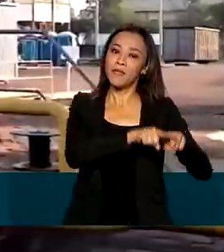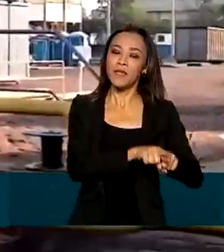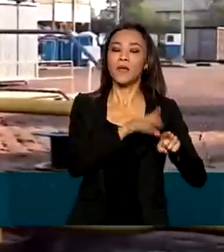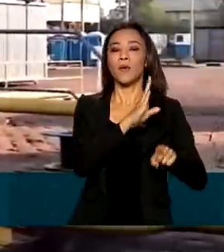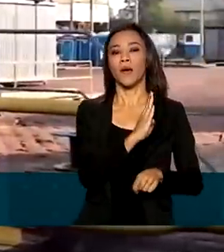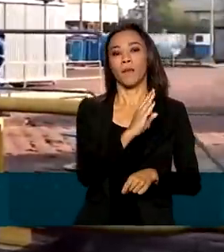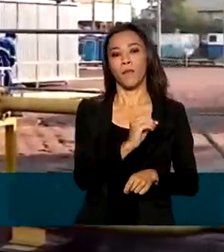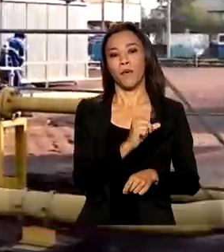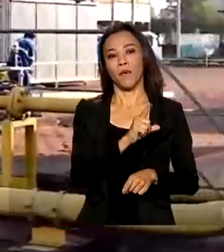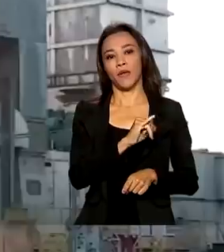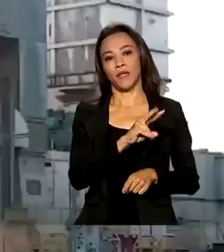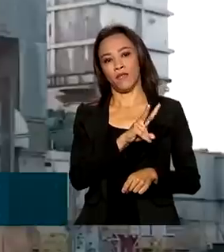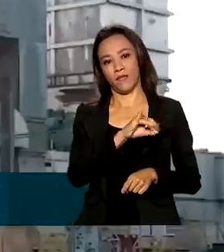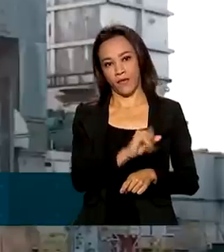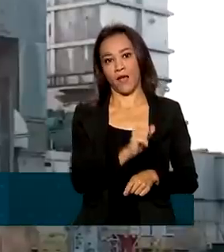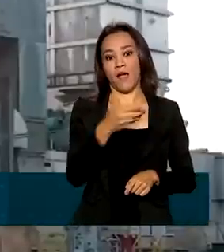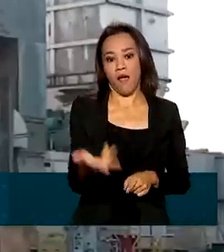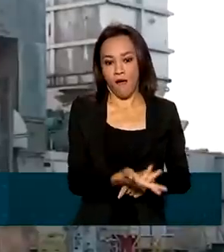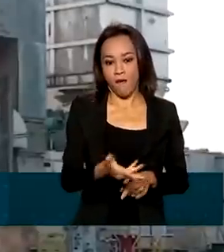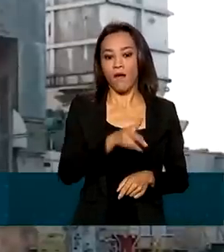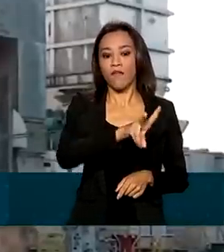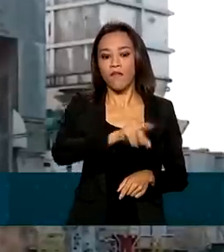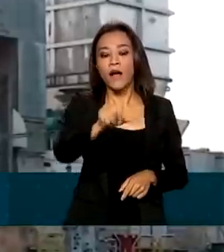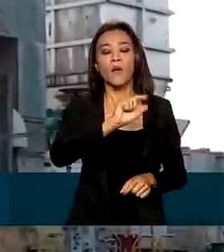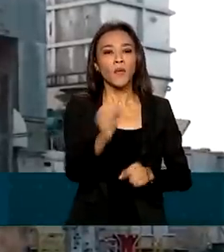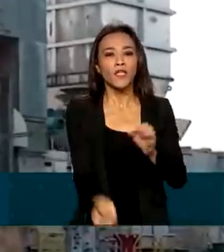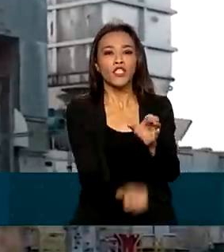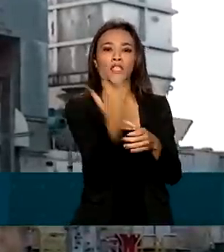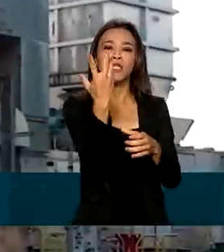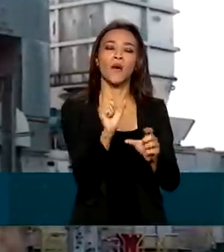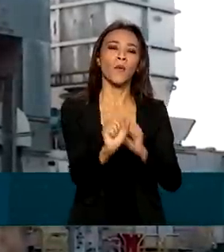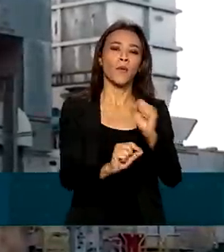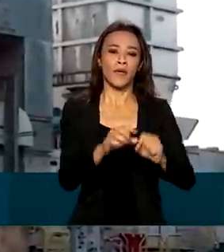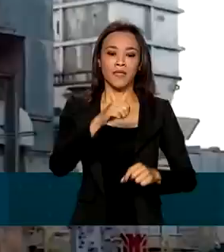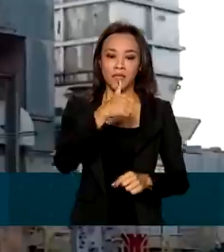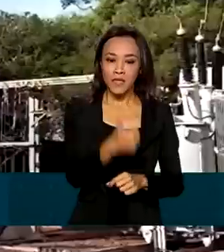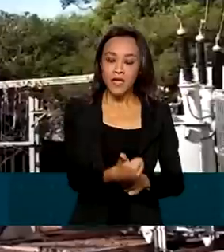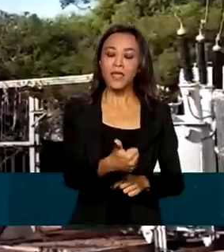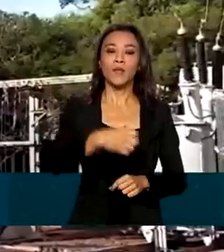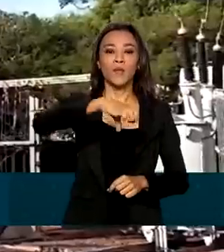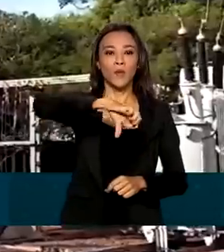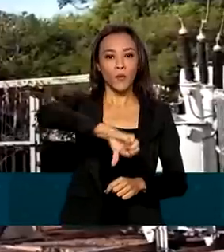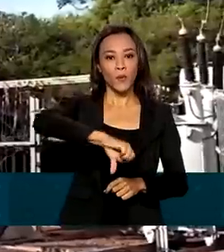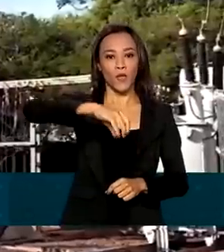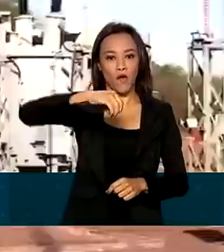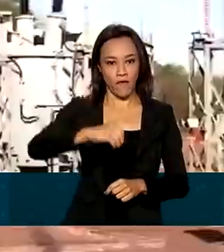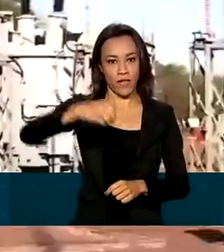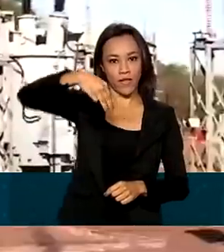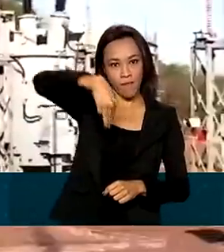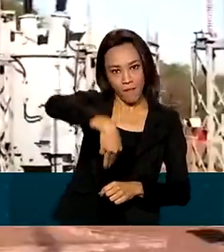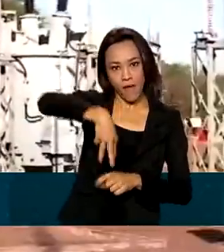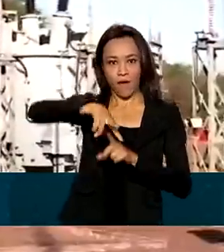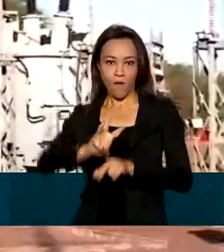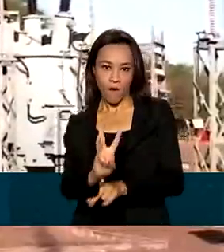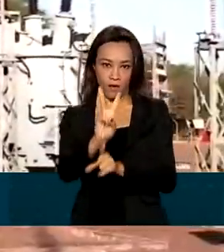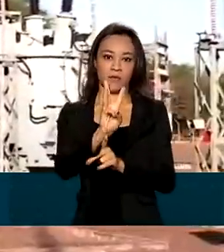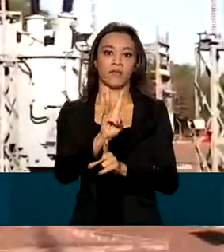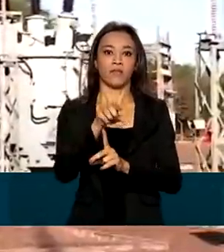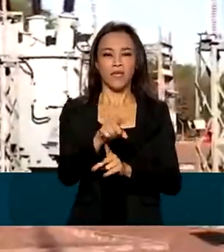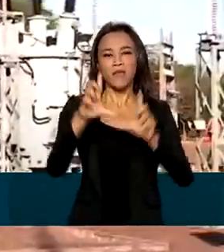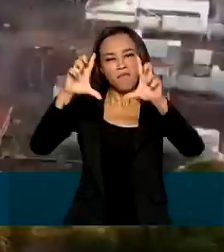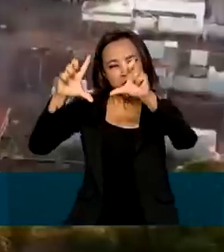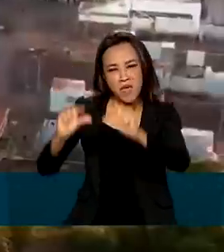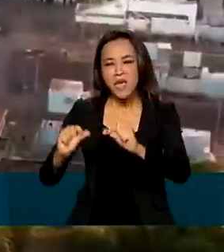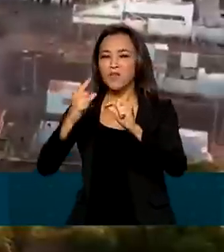quatro anos e agora reativada vai gerar 190 megawatts, uma produção mais barata e menos